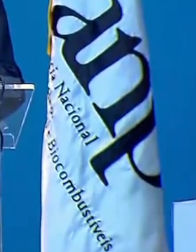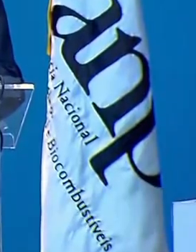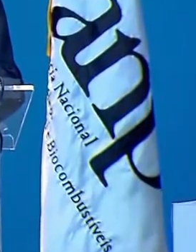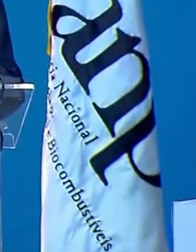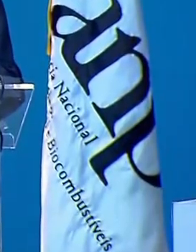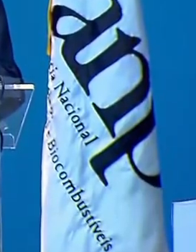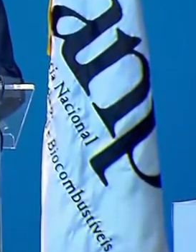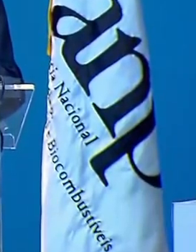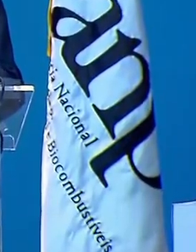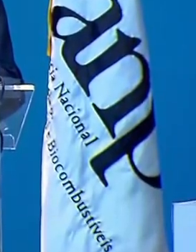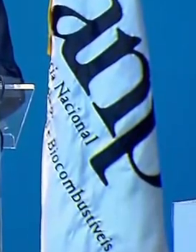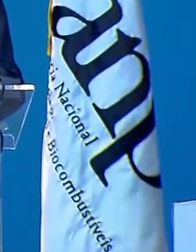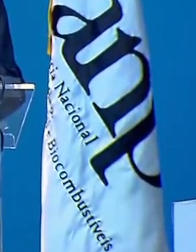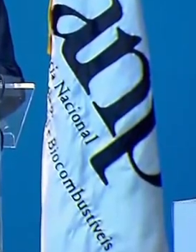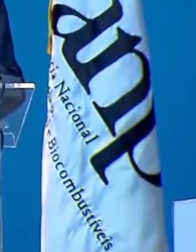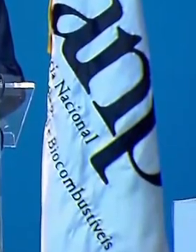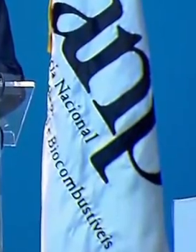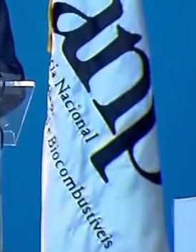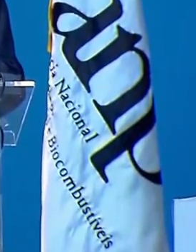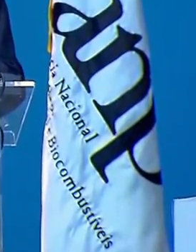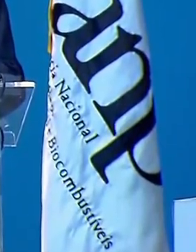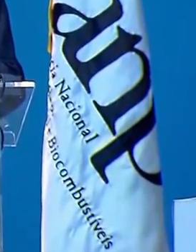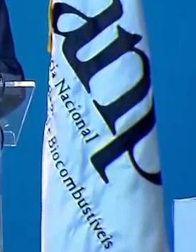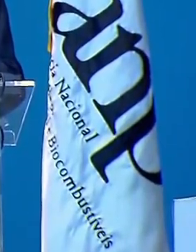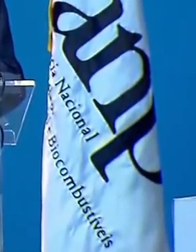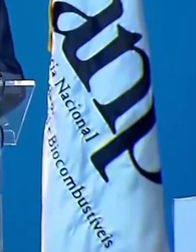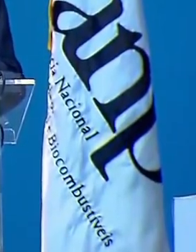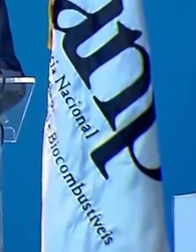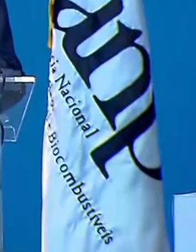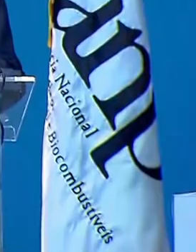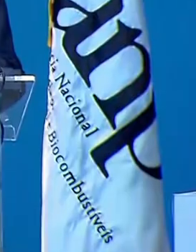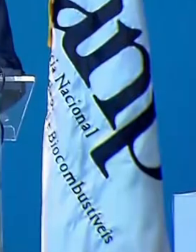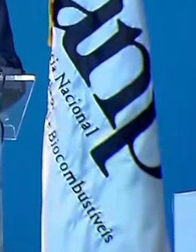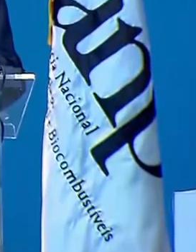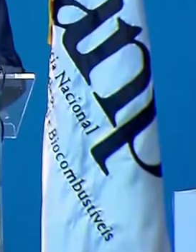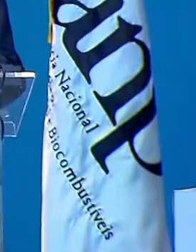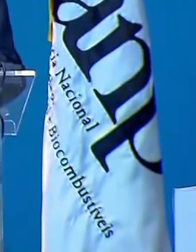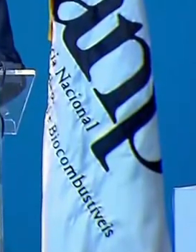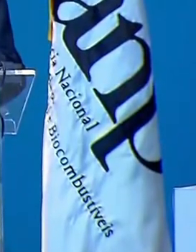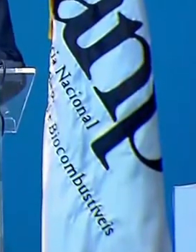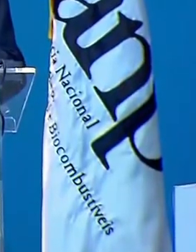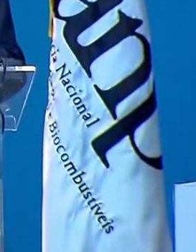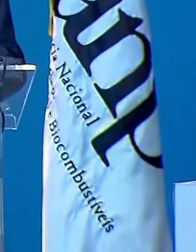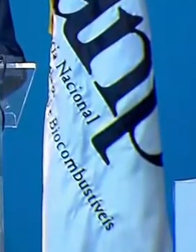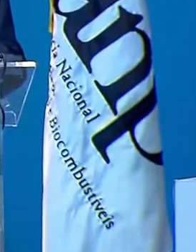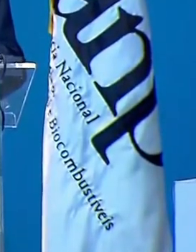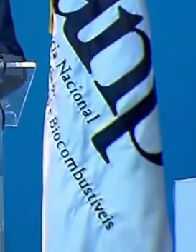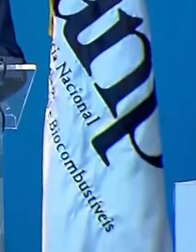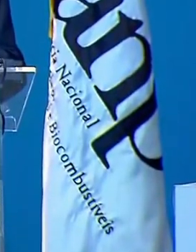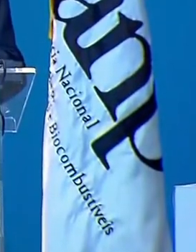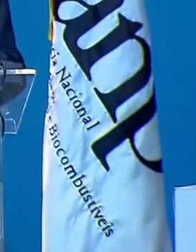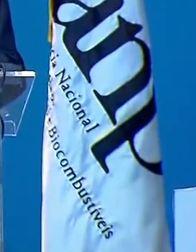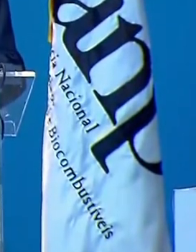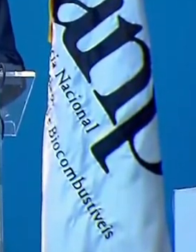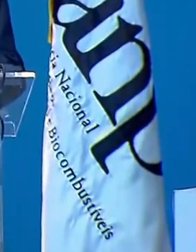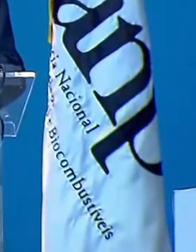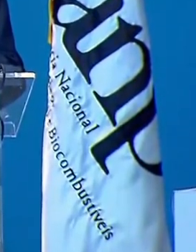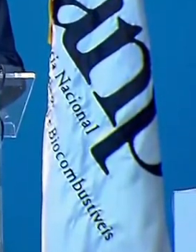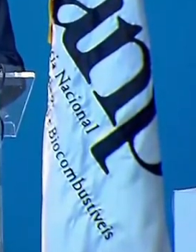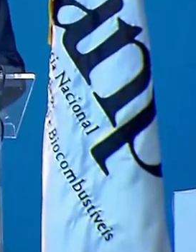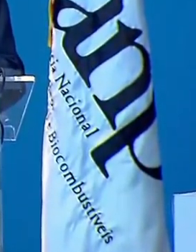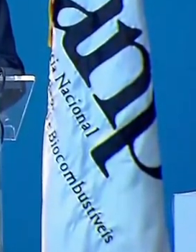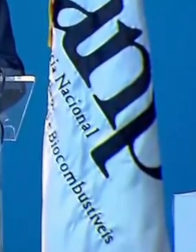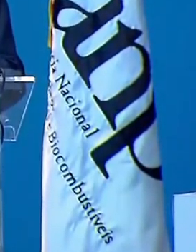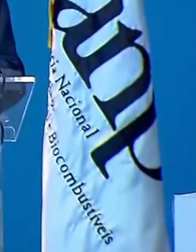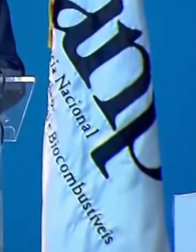Brasil em um novo patamar dentre os produtores mundiais de petróleo. A depender dos resultados,